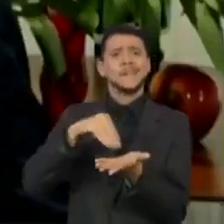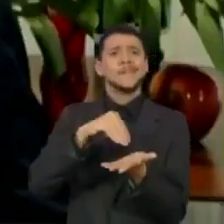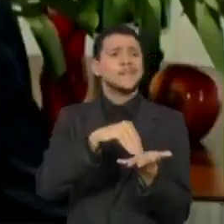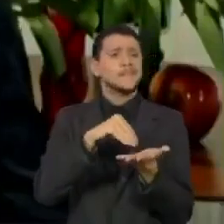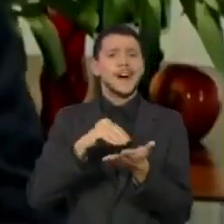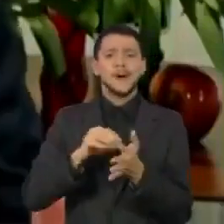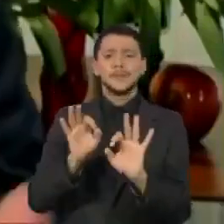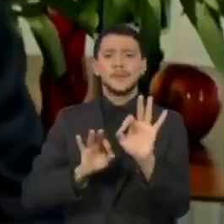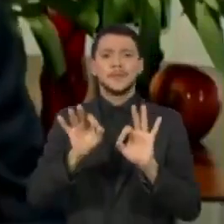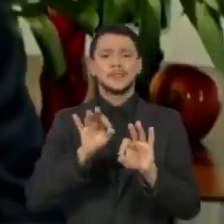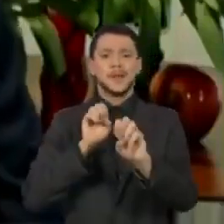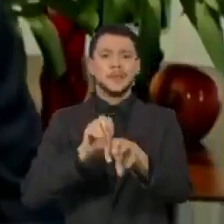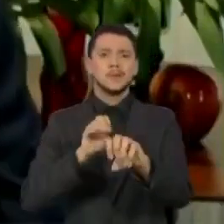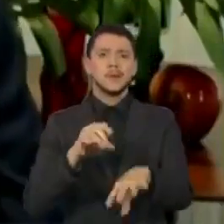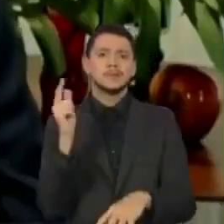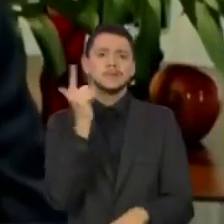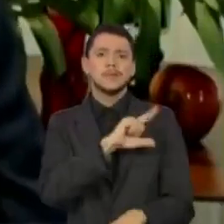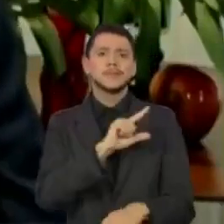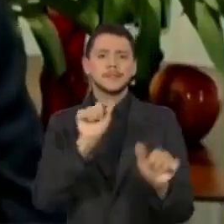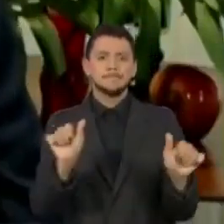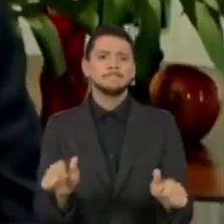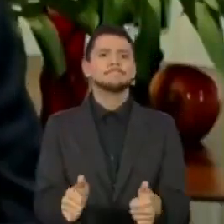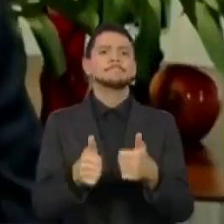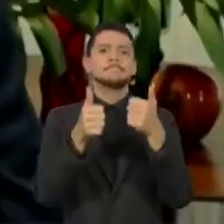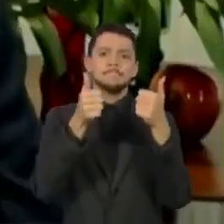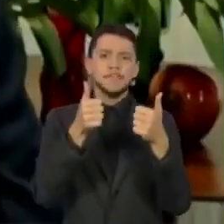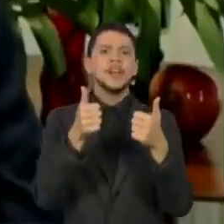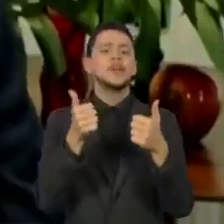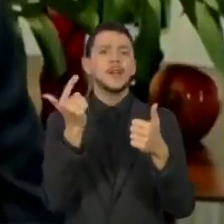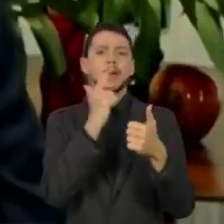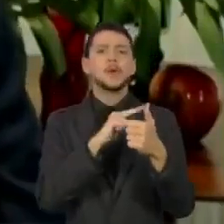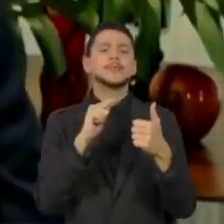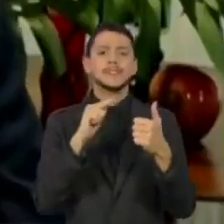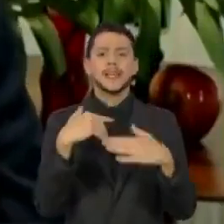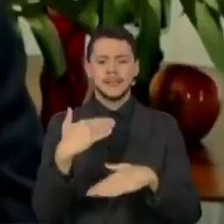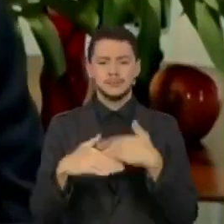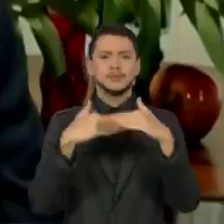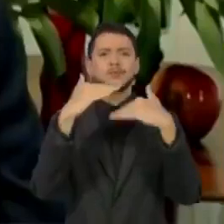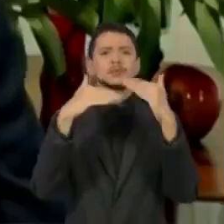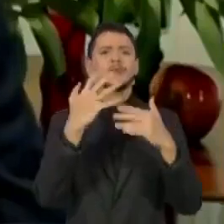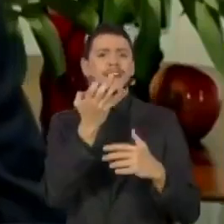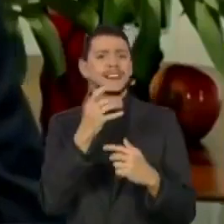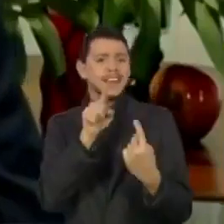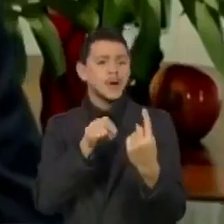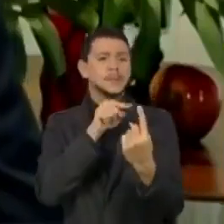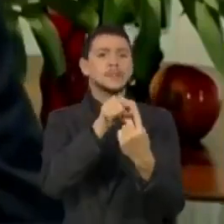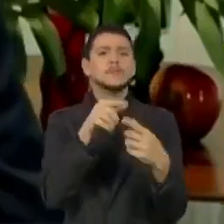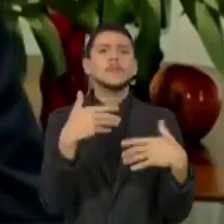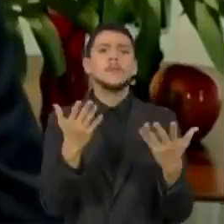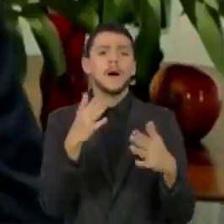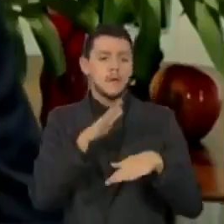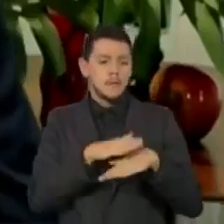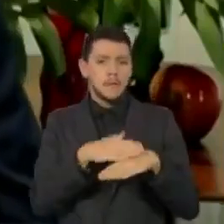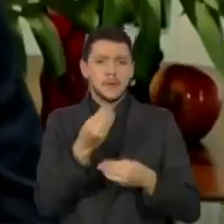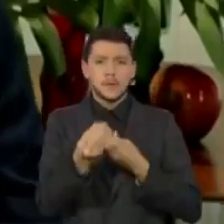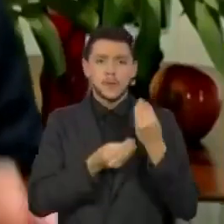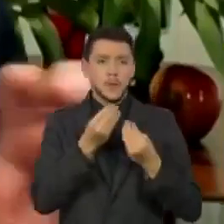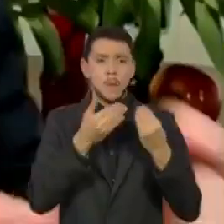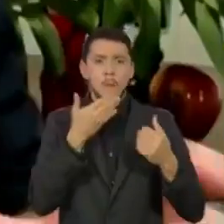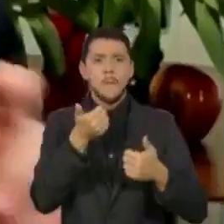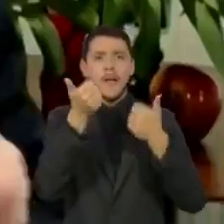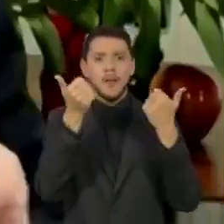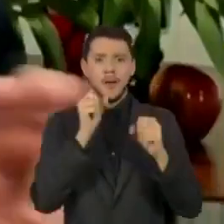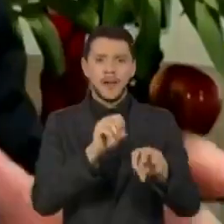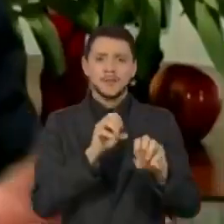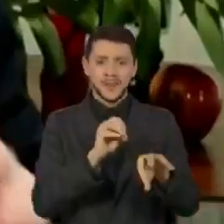um projeto que coloque as condições para que a gente tenha nitidez de onde queremos ir, como vamos fazê-lo. O trabalho recentemente